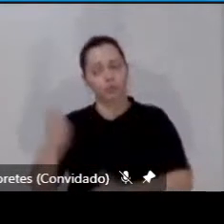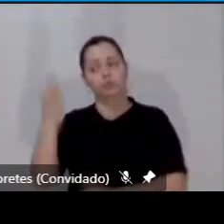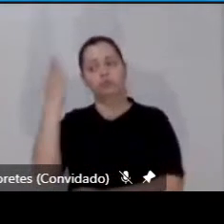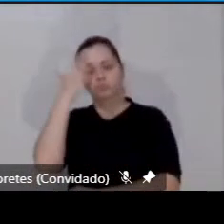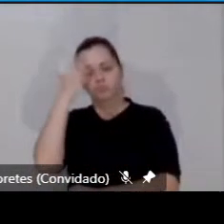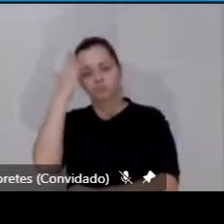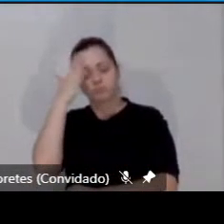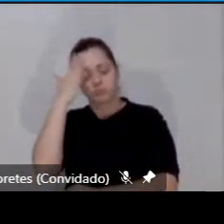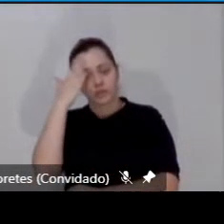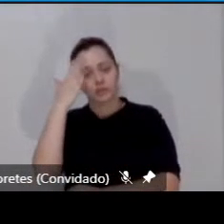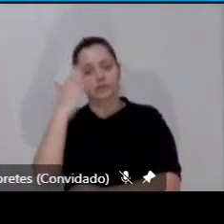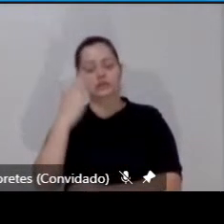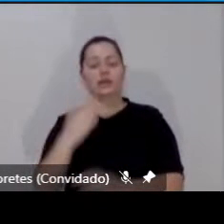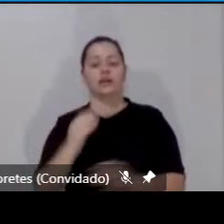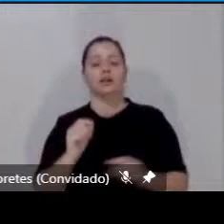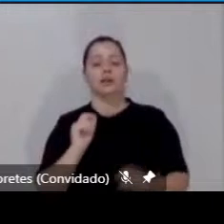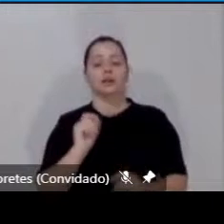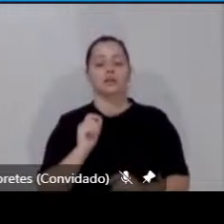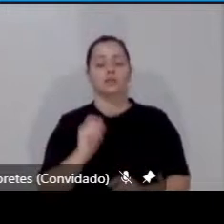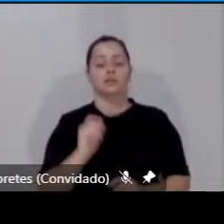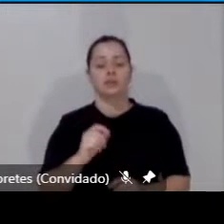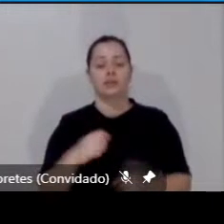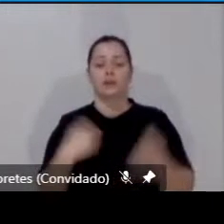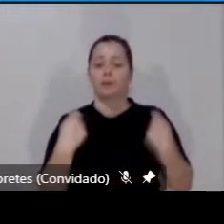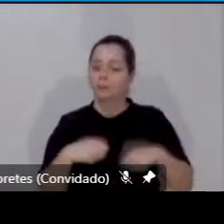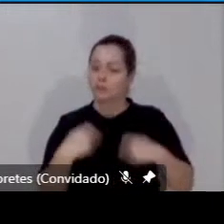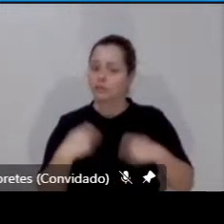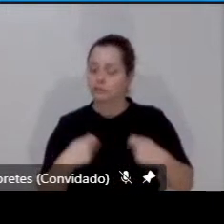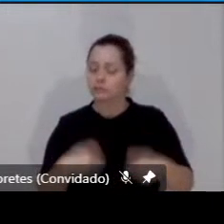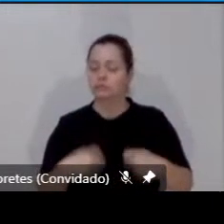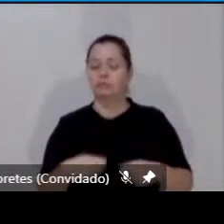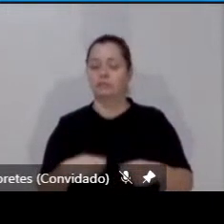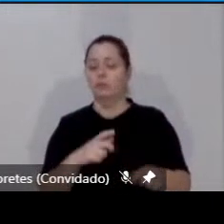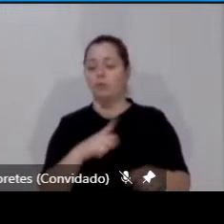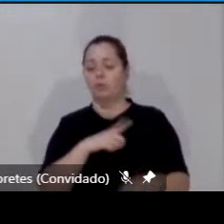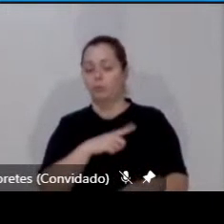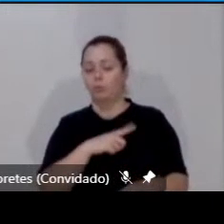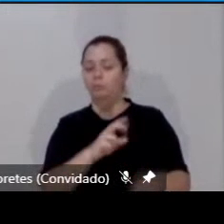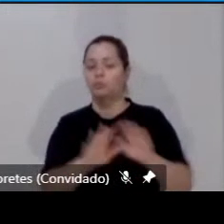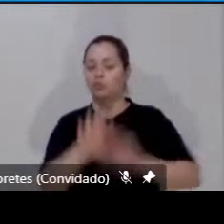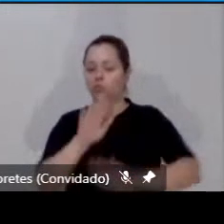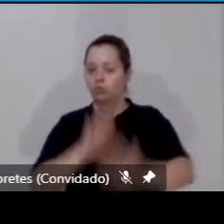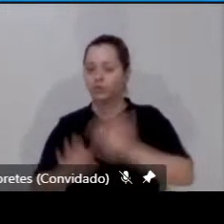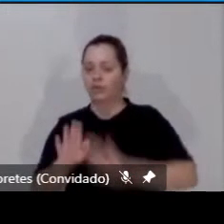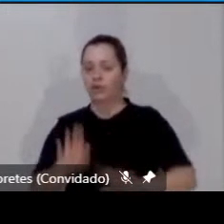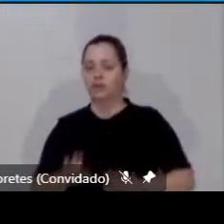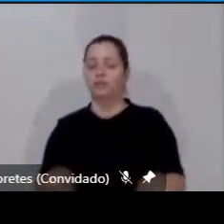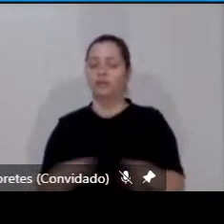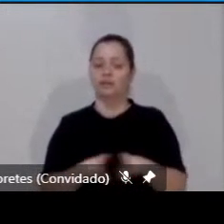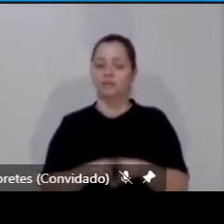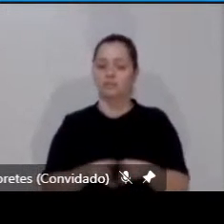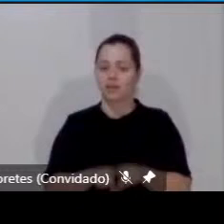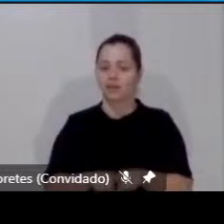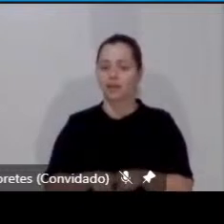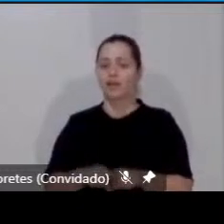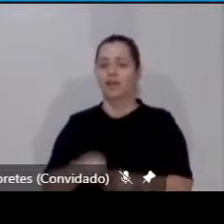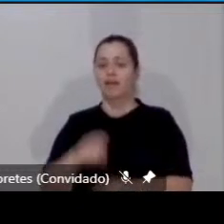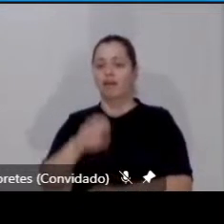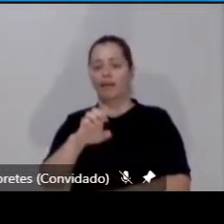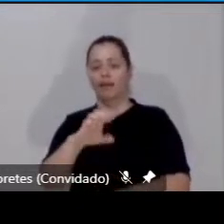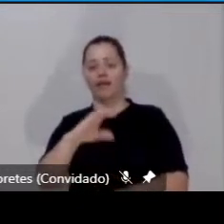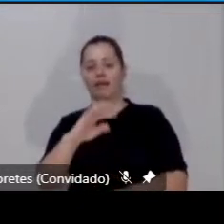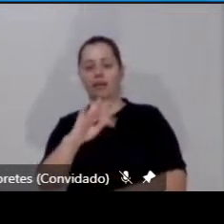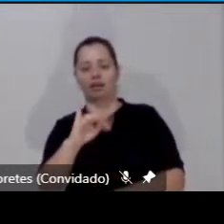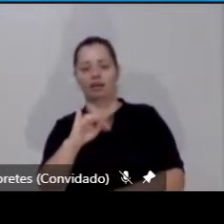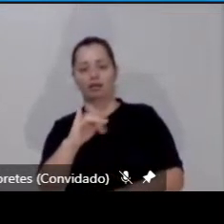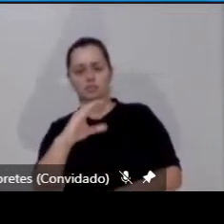deletérios da motorização e, por fim, um impasse ético e político, porque esse modelo